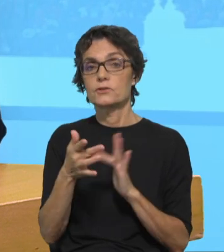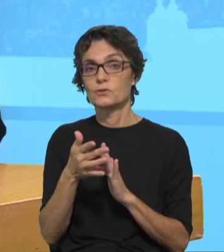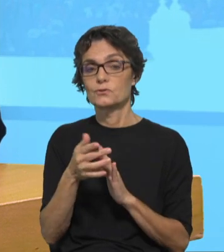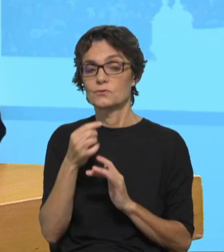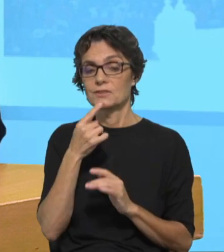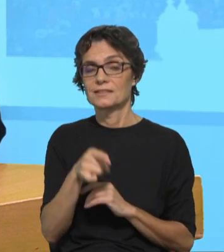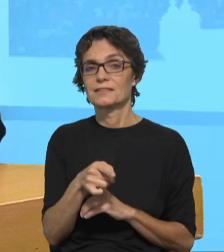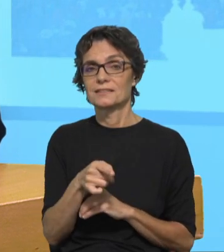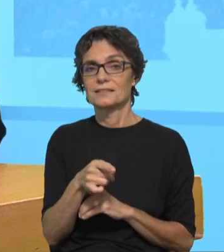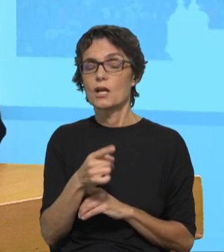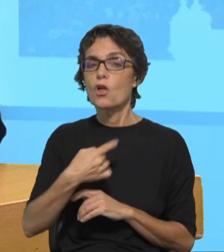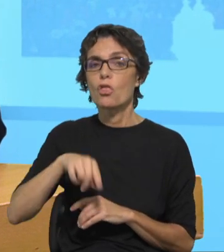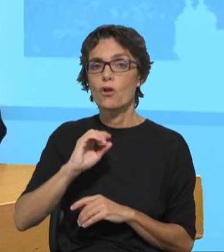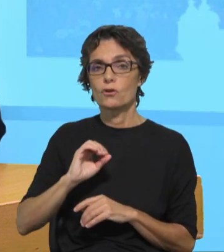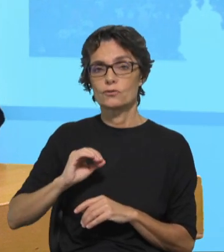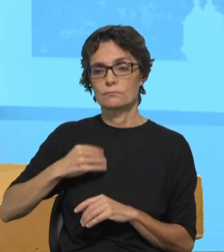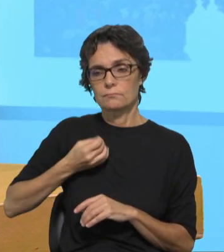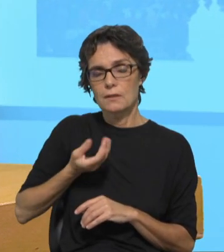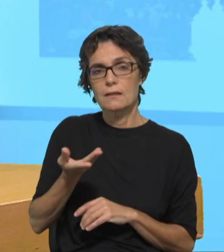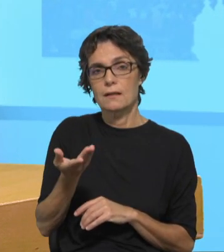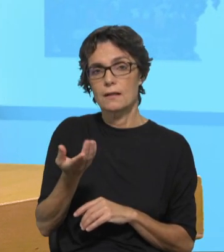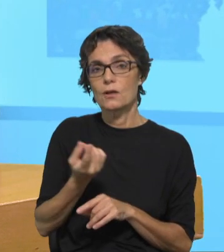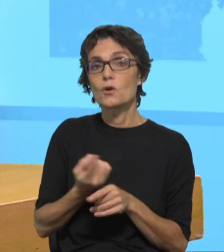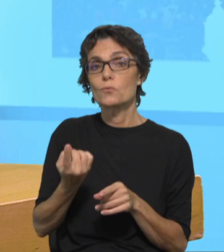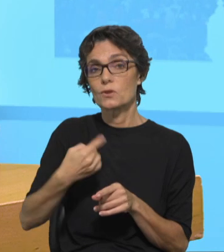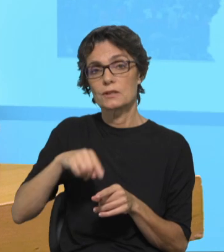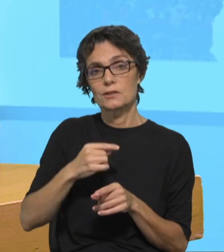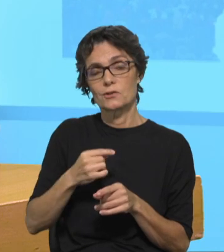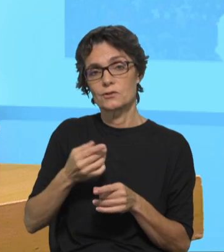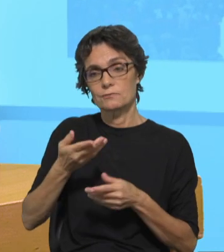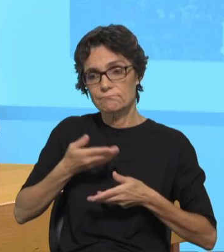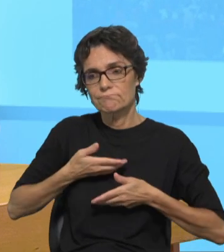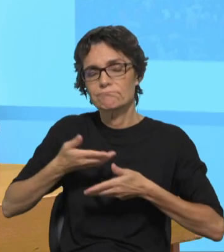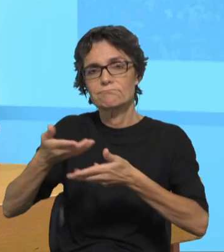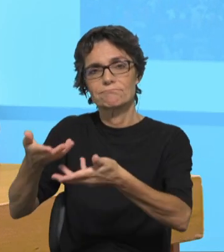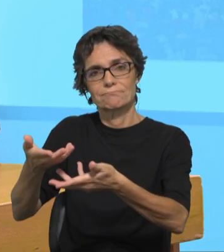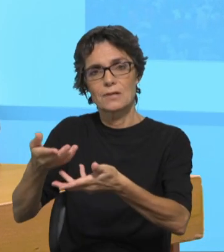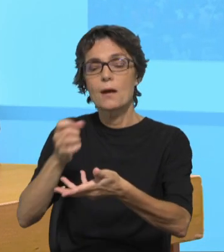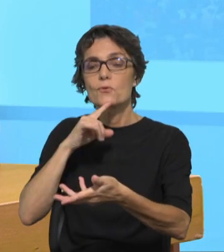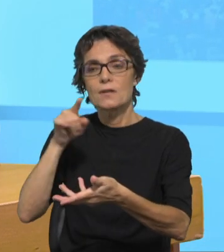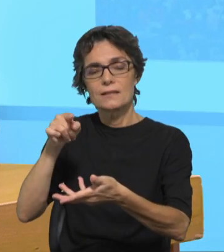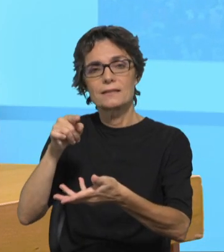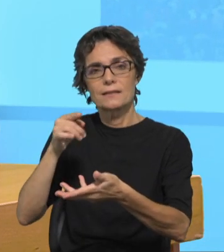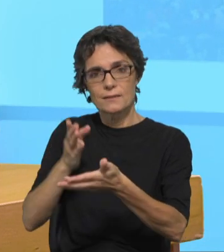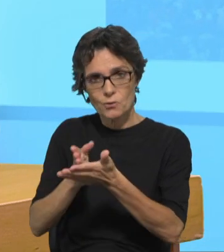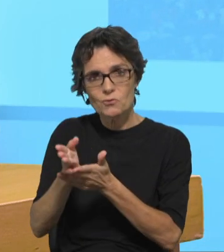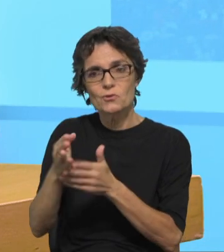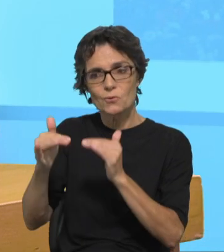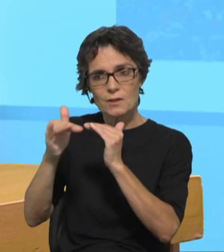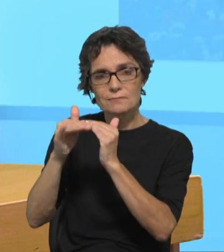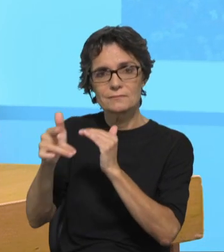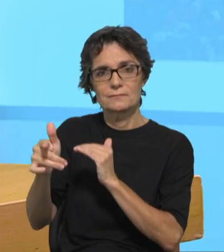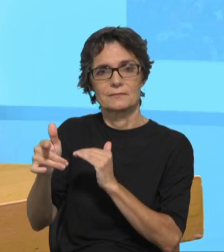ou seja, nós perdoamos porque oferecemos a alguém uma nova chance. Nada tem a ver com